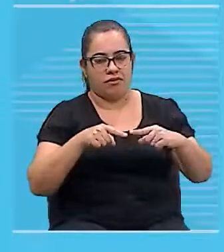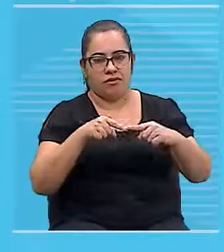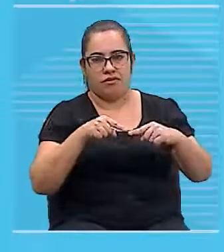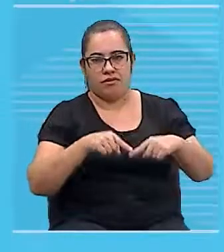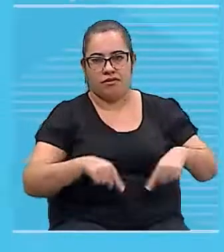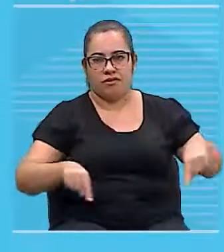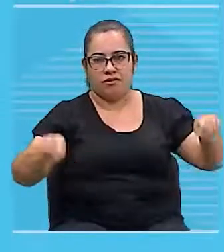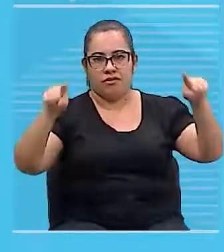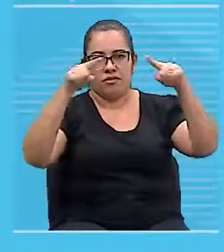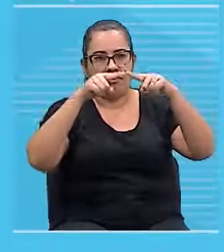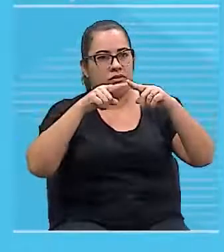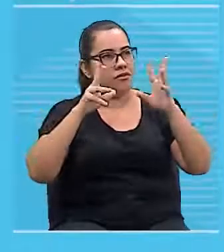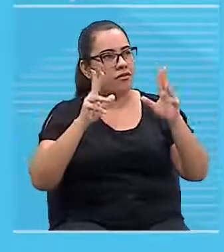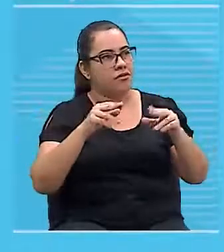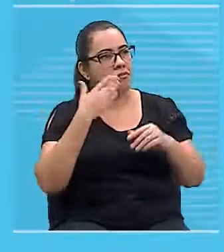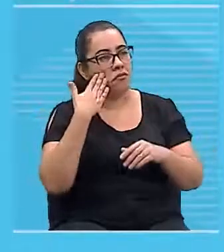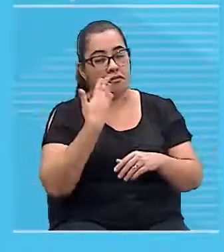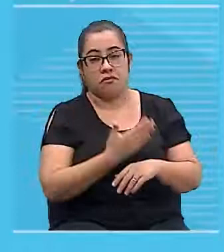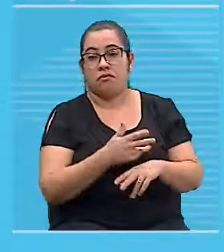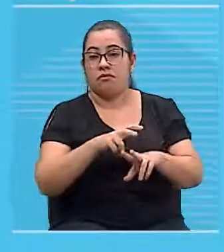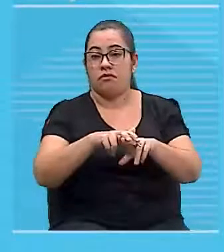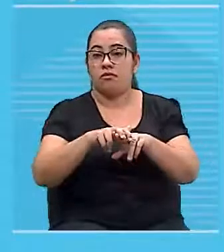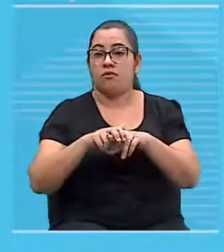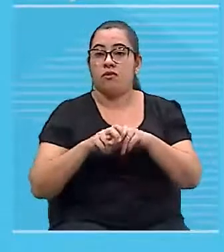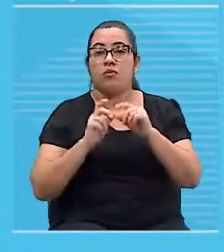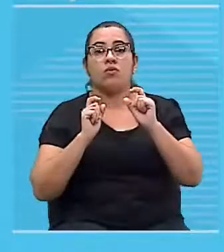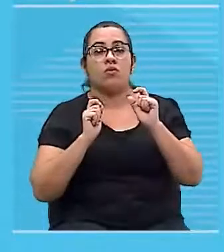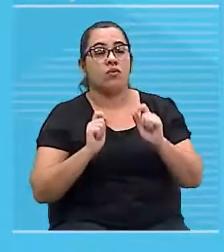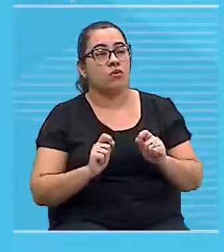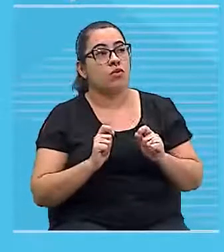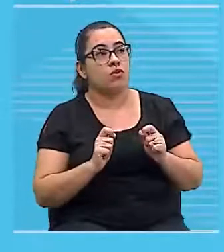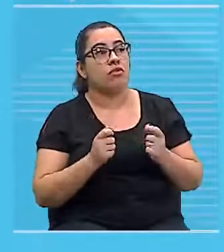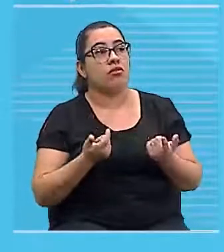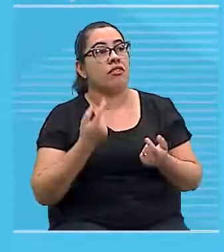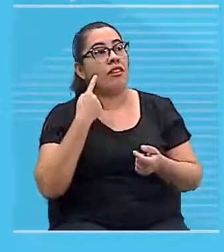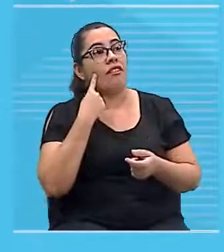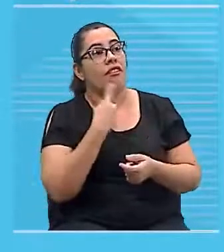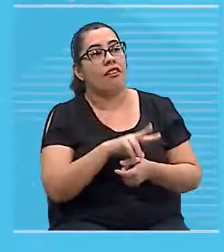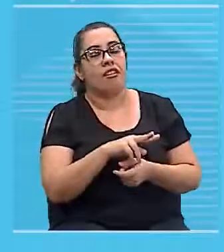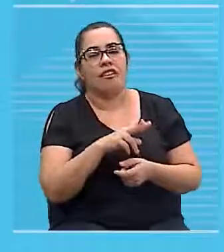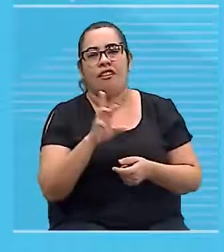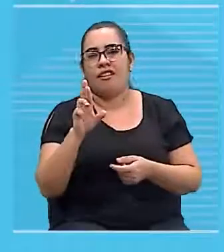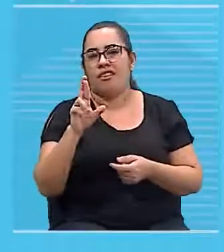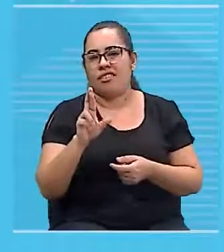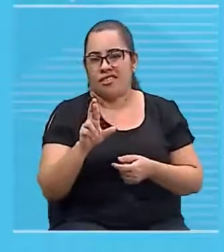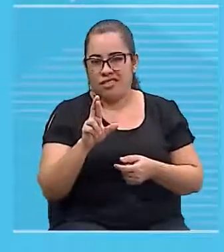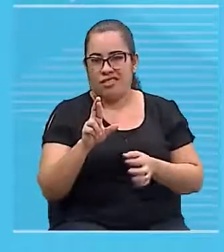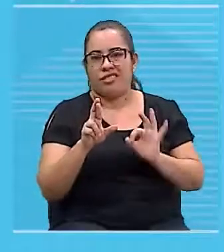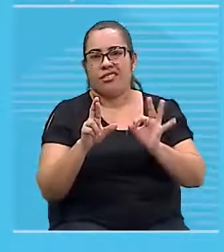Então, por isso que eu tenho a presença daquele R, do raio.